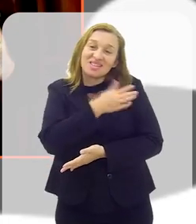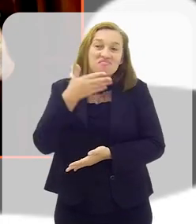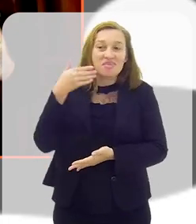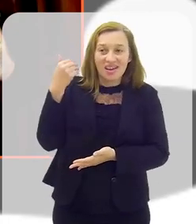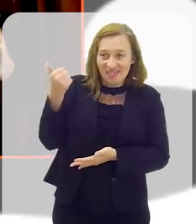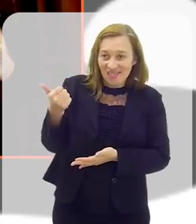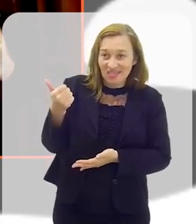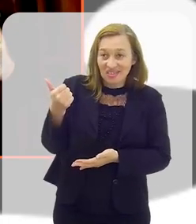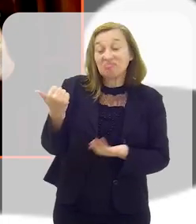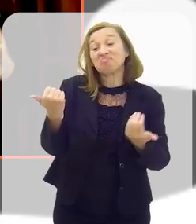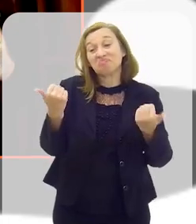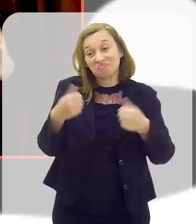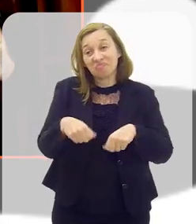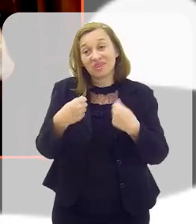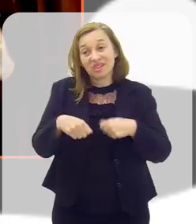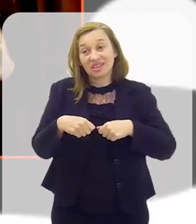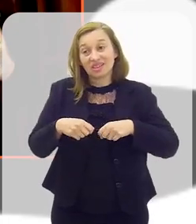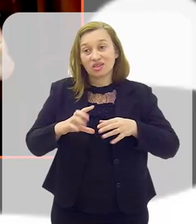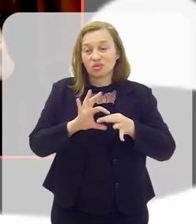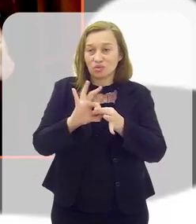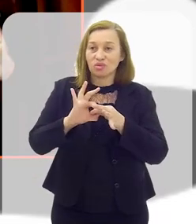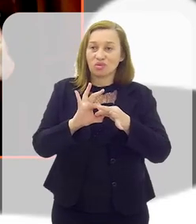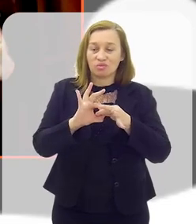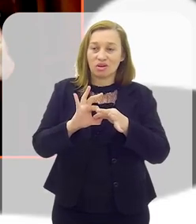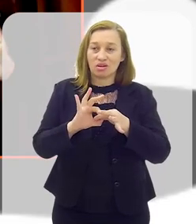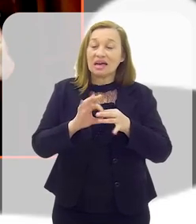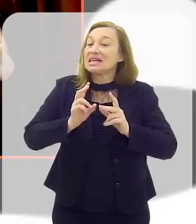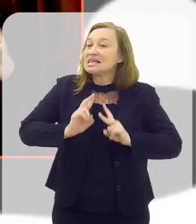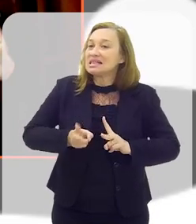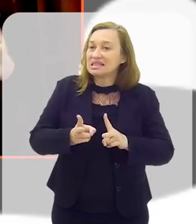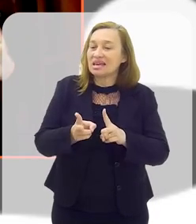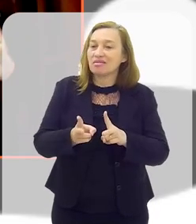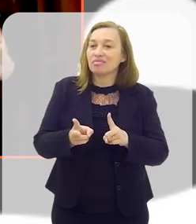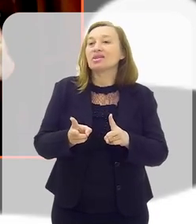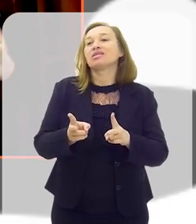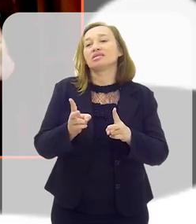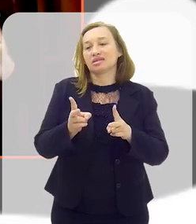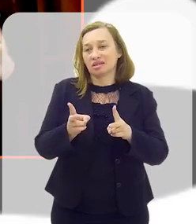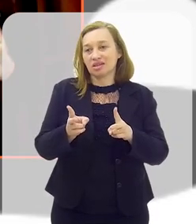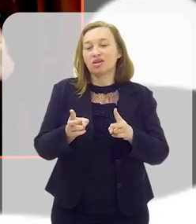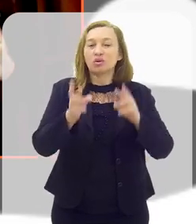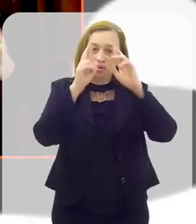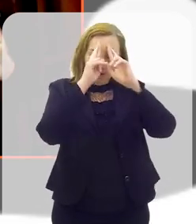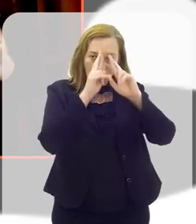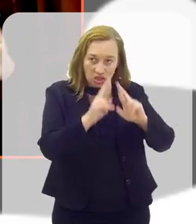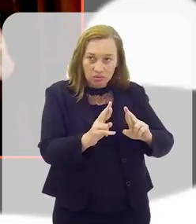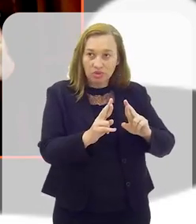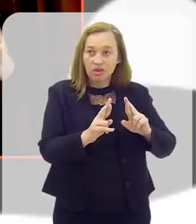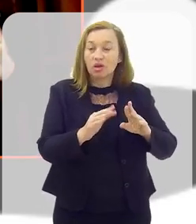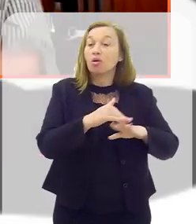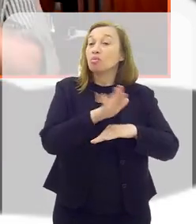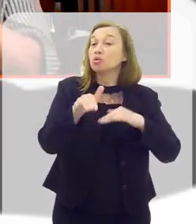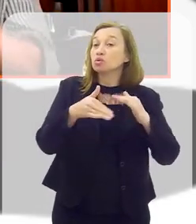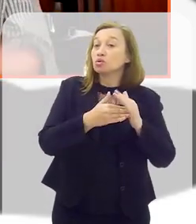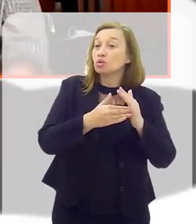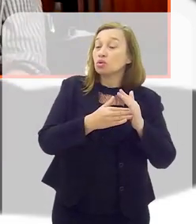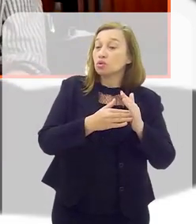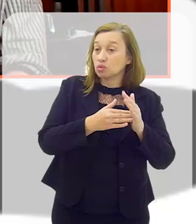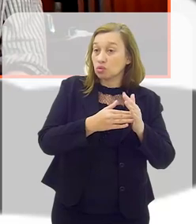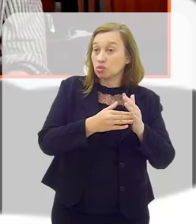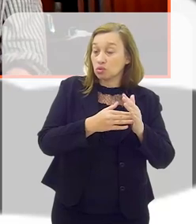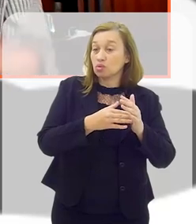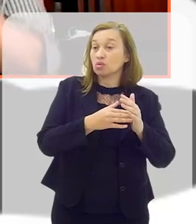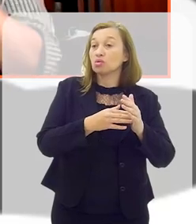de Janeiro melhor, nós precisamos estar unidos, sempre, na realidade, com muito respeito, por todos os